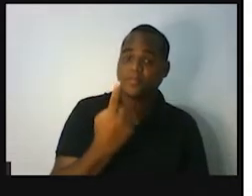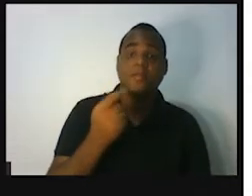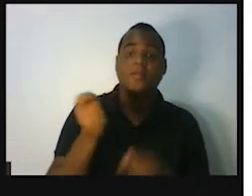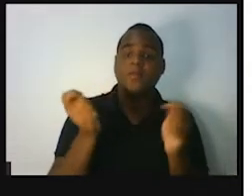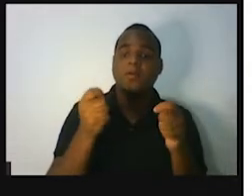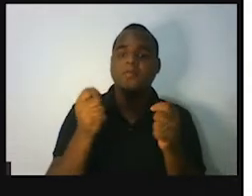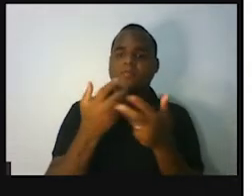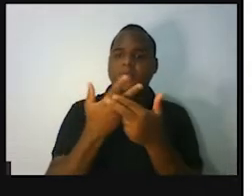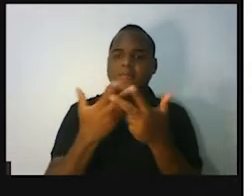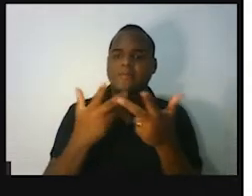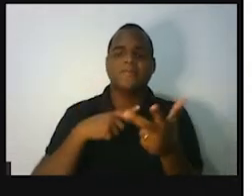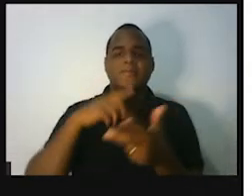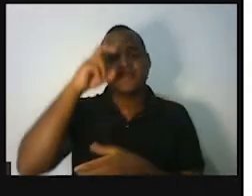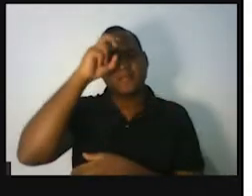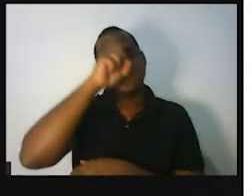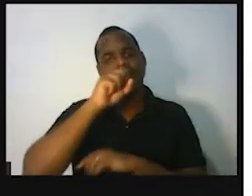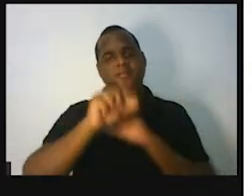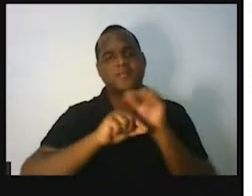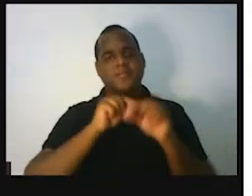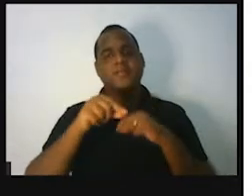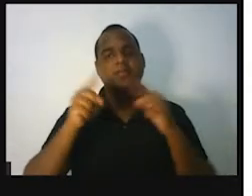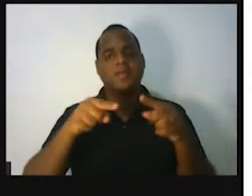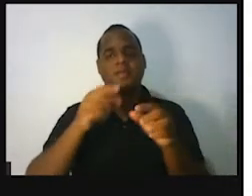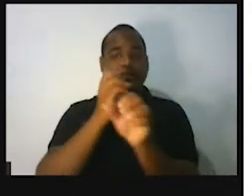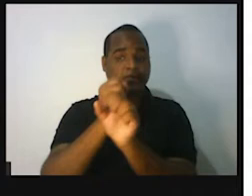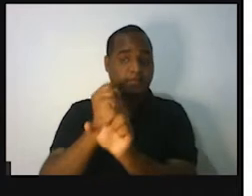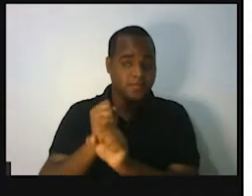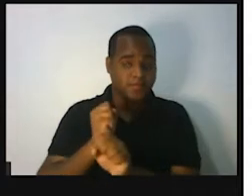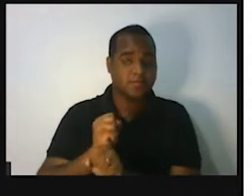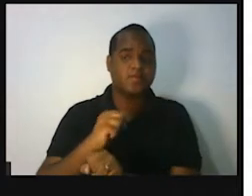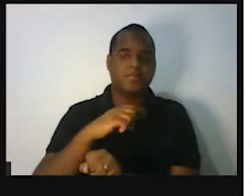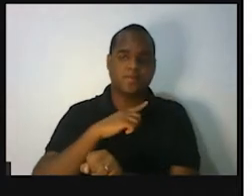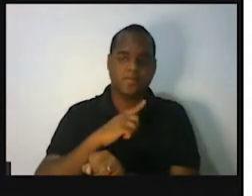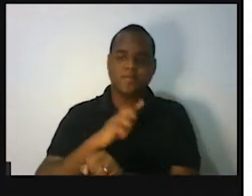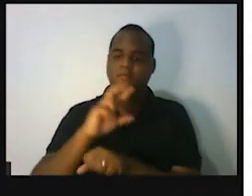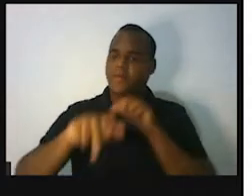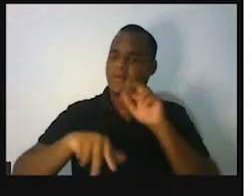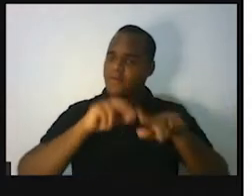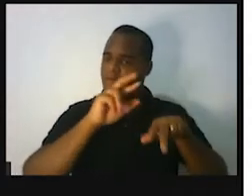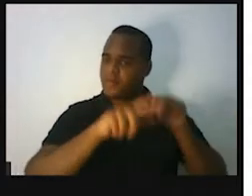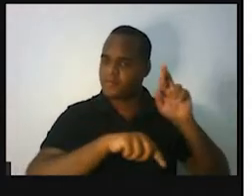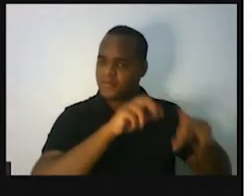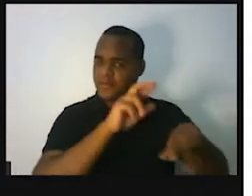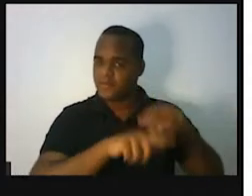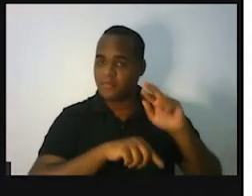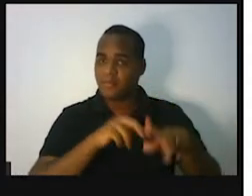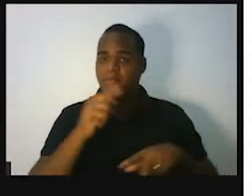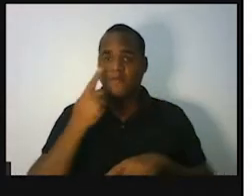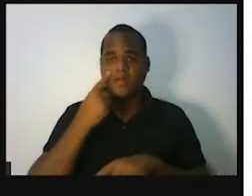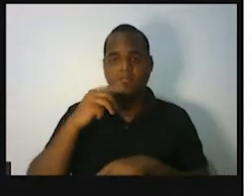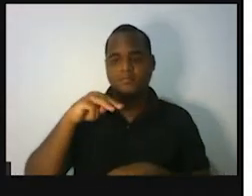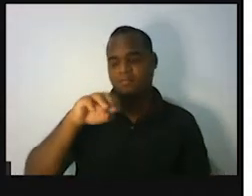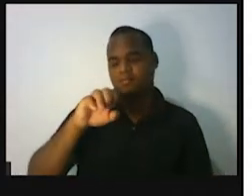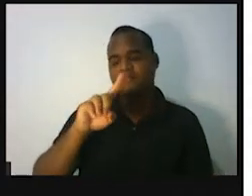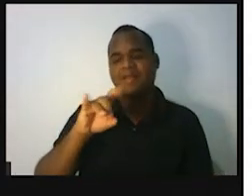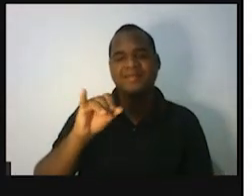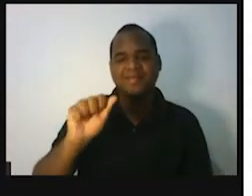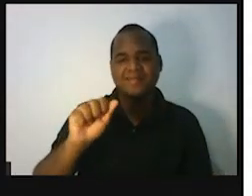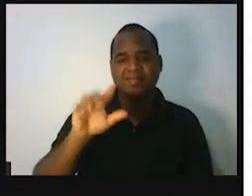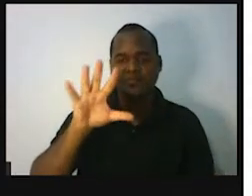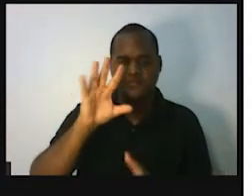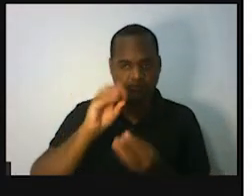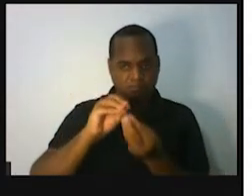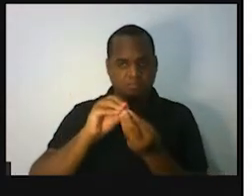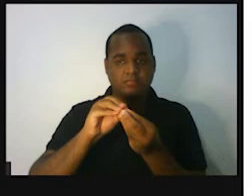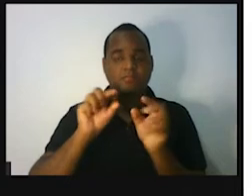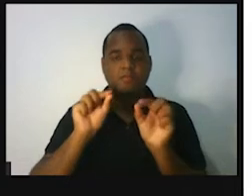olha só aqui na tela, a calcular os diferentes tipos de médias compreendendo